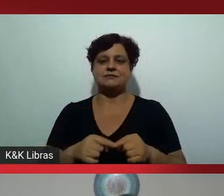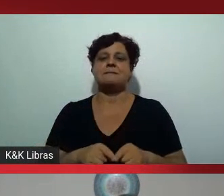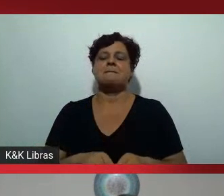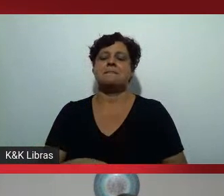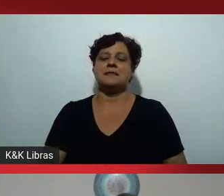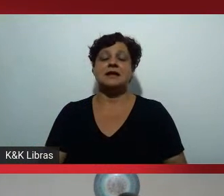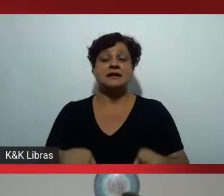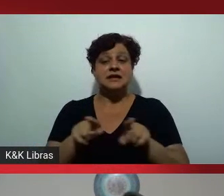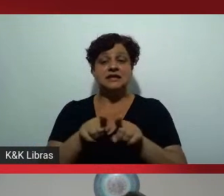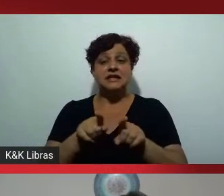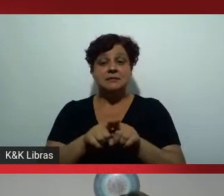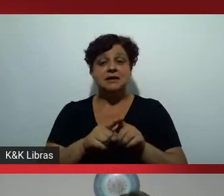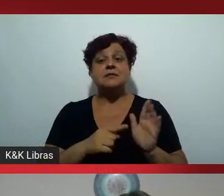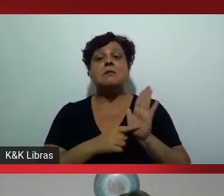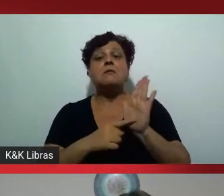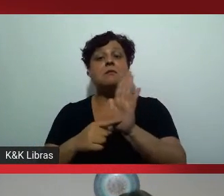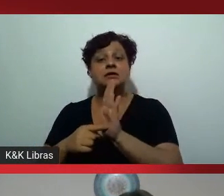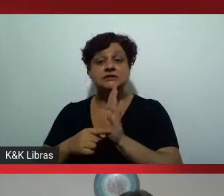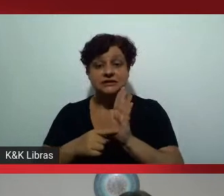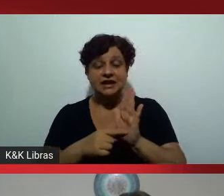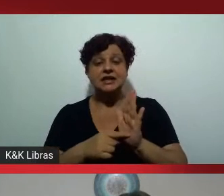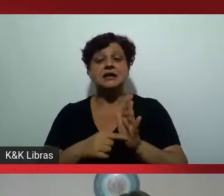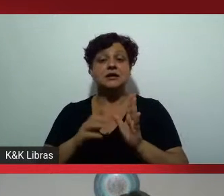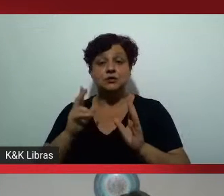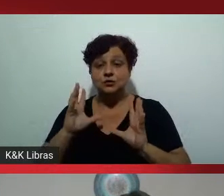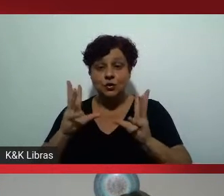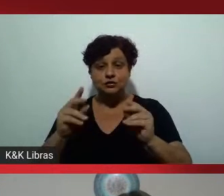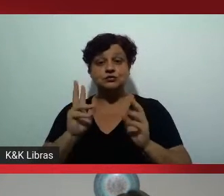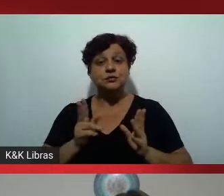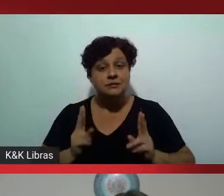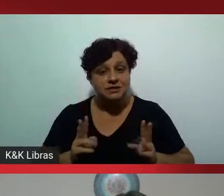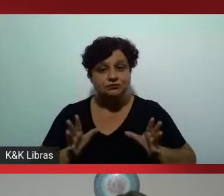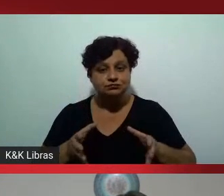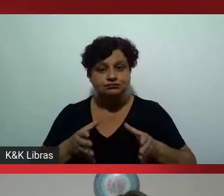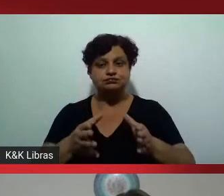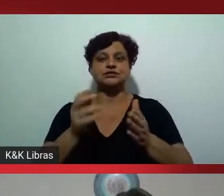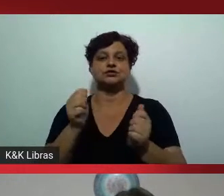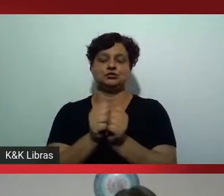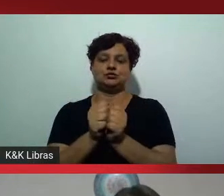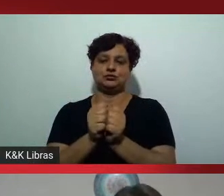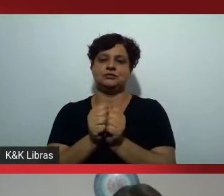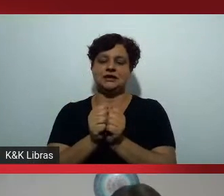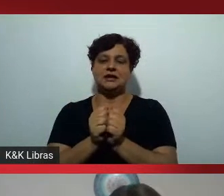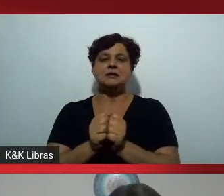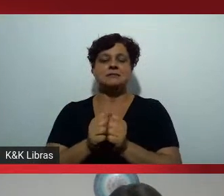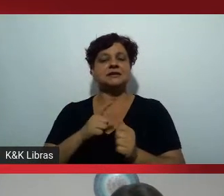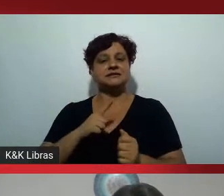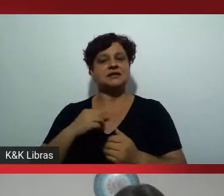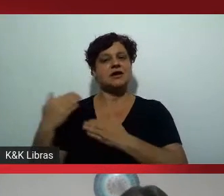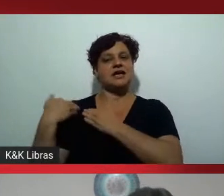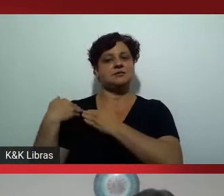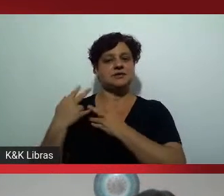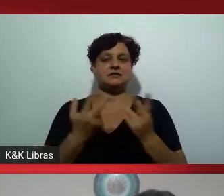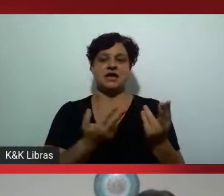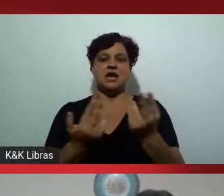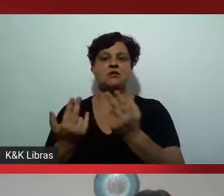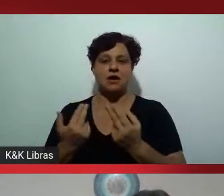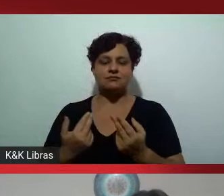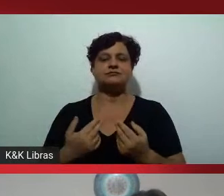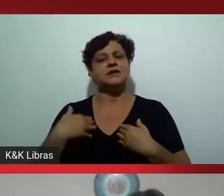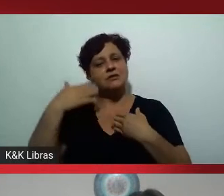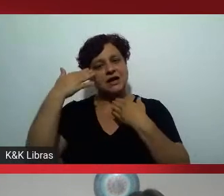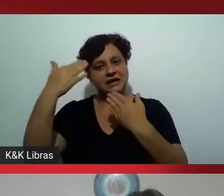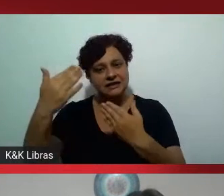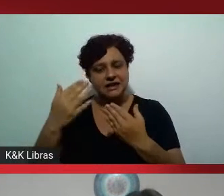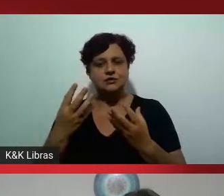levar essa frota pra mesma direção cada um no seu navio mas pelo menos assumindo a mesma direção eu agradeço